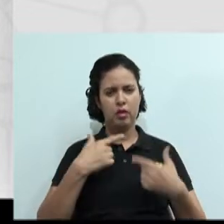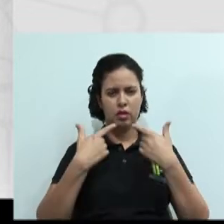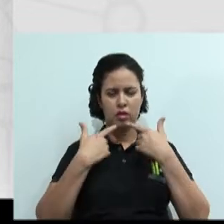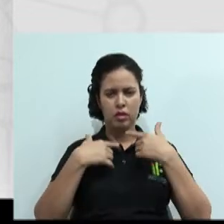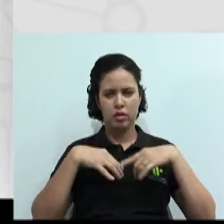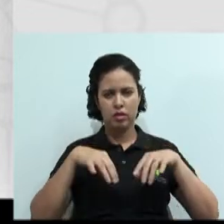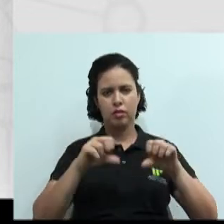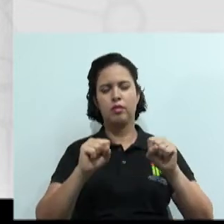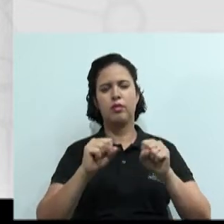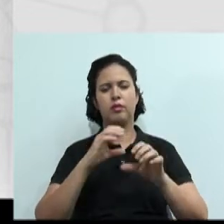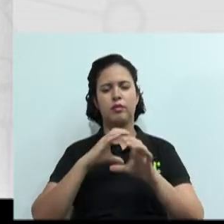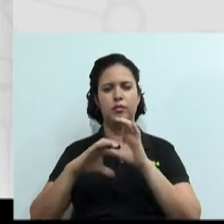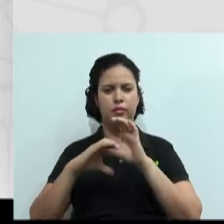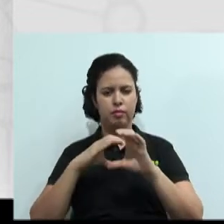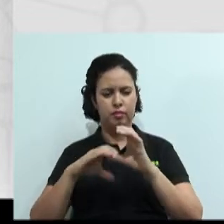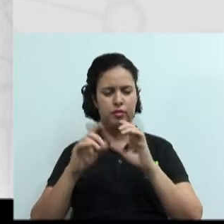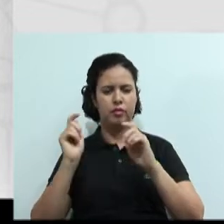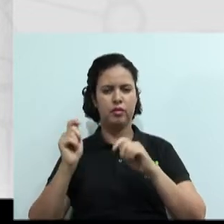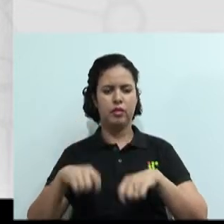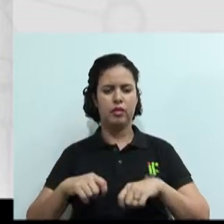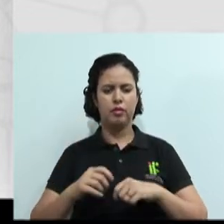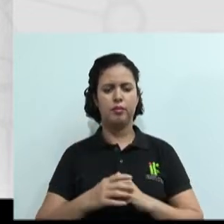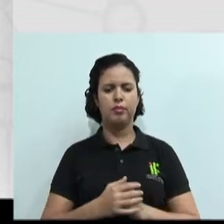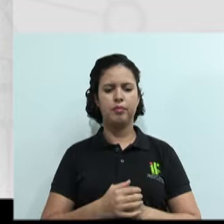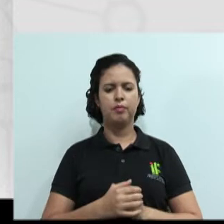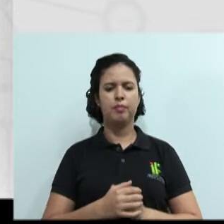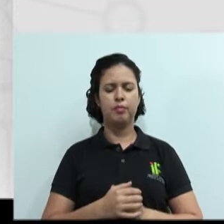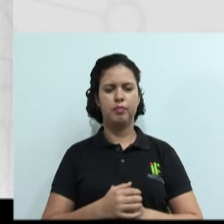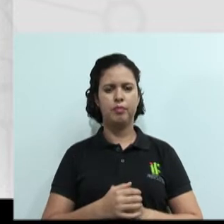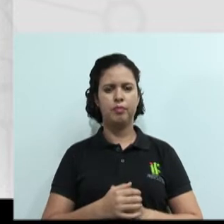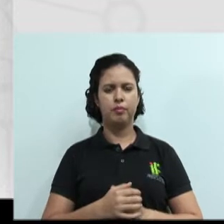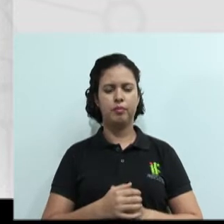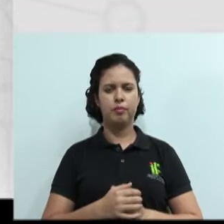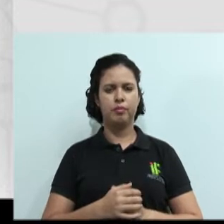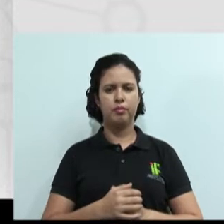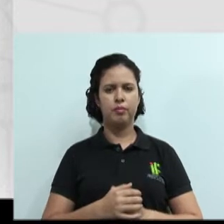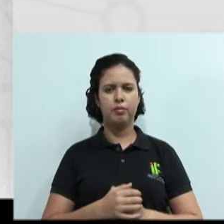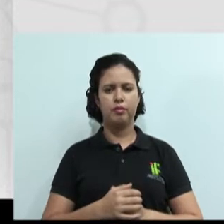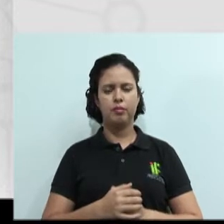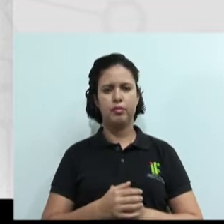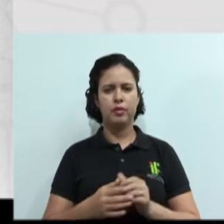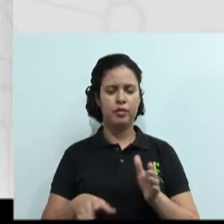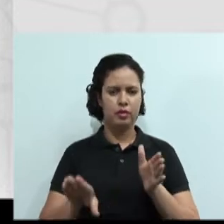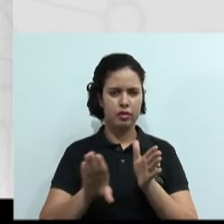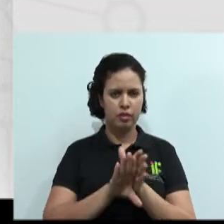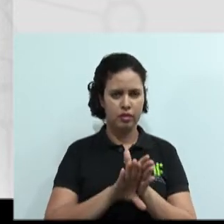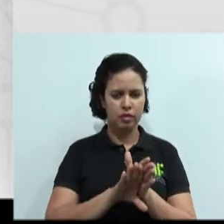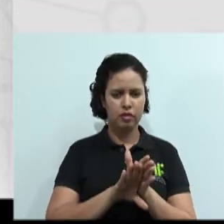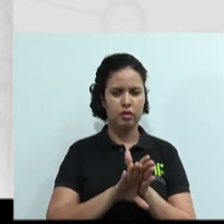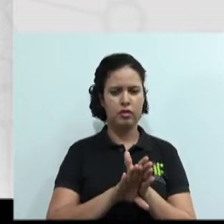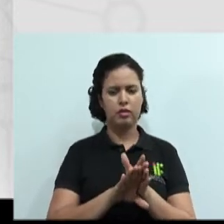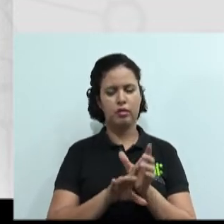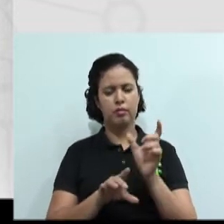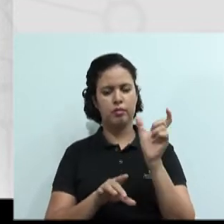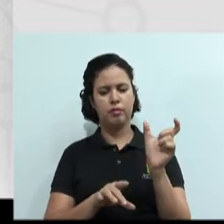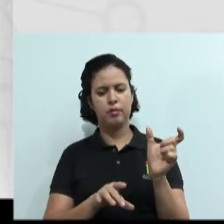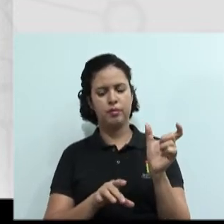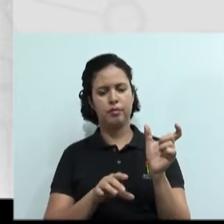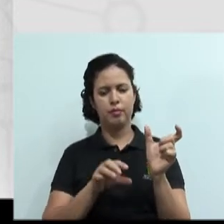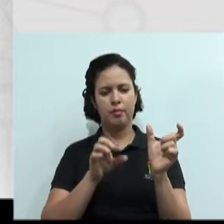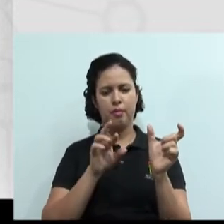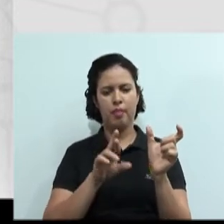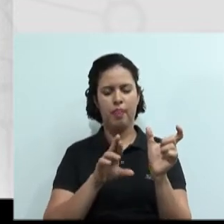Então, importante entender um pouco disso. E aí, chega, né? Essa mensagem chega até o receptor, que vai